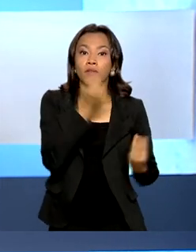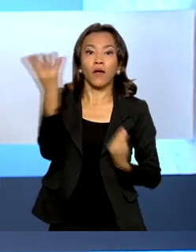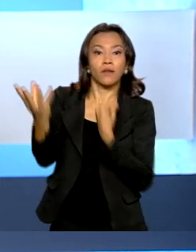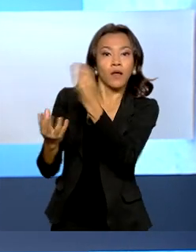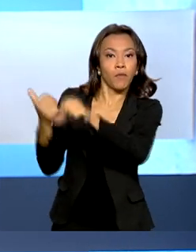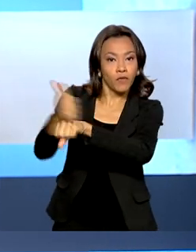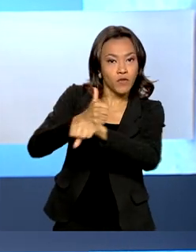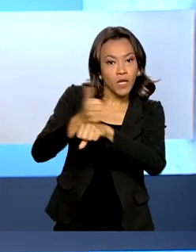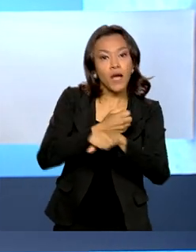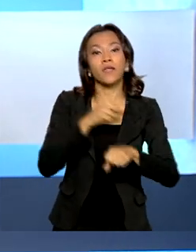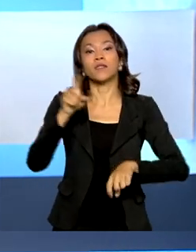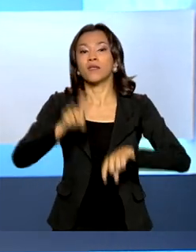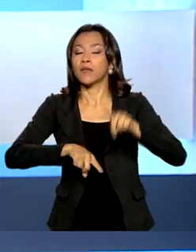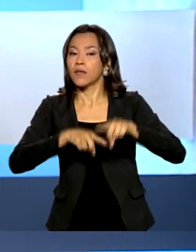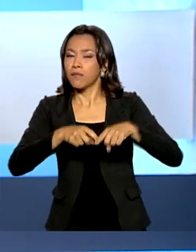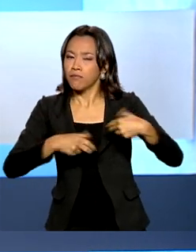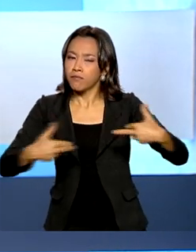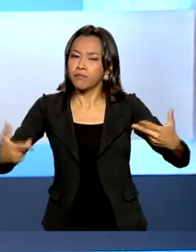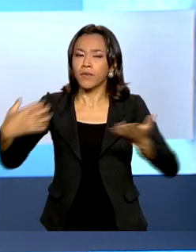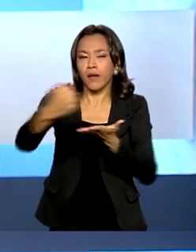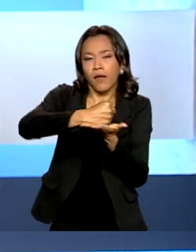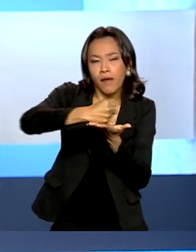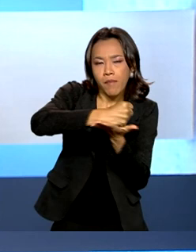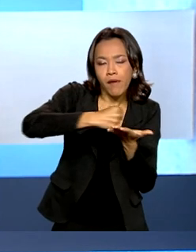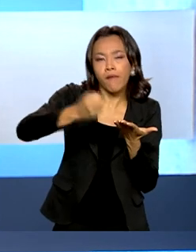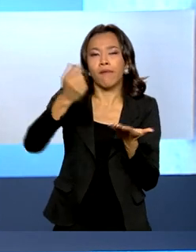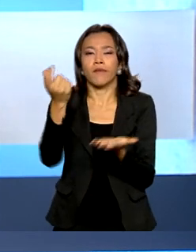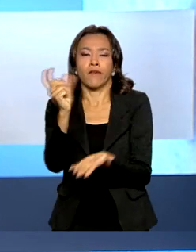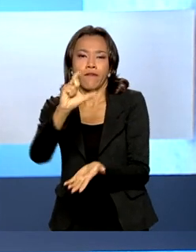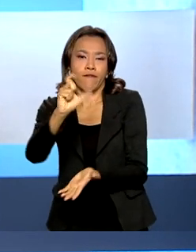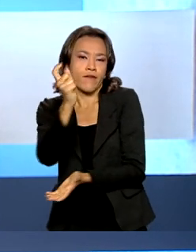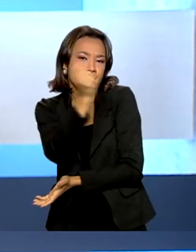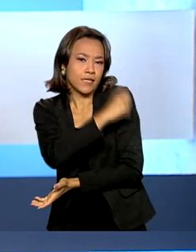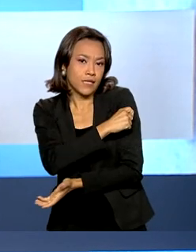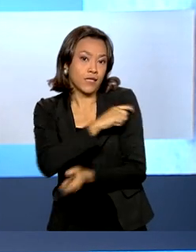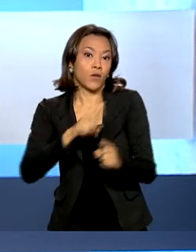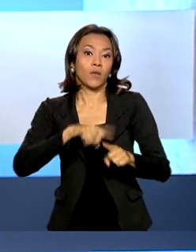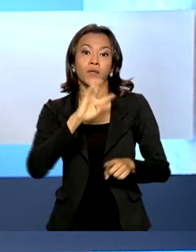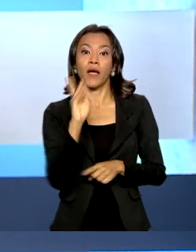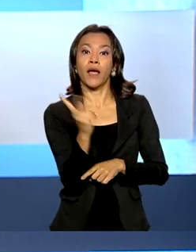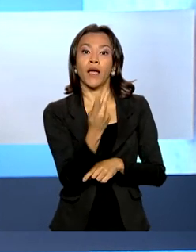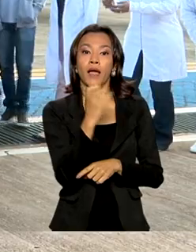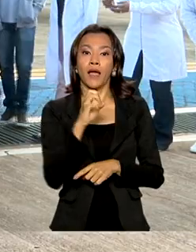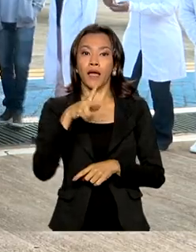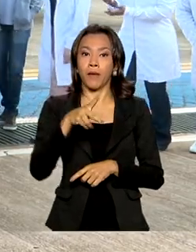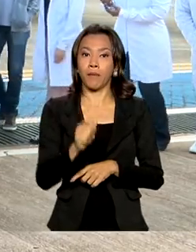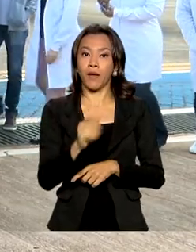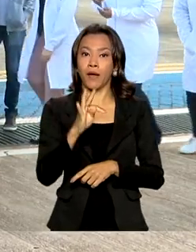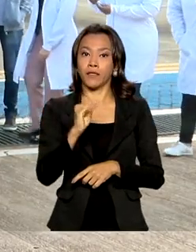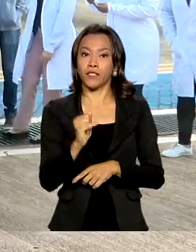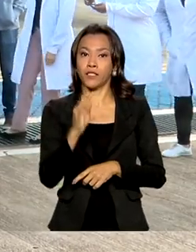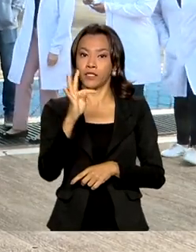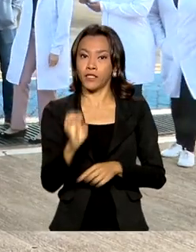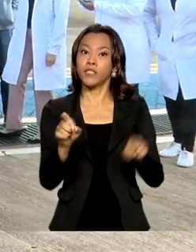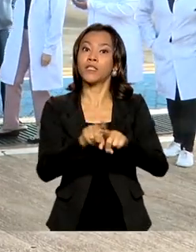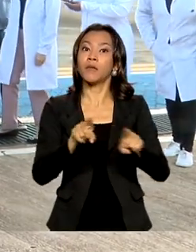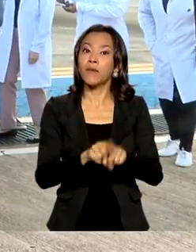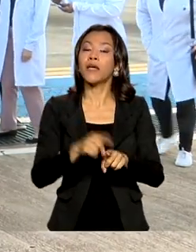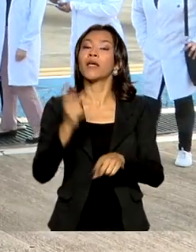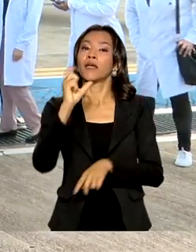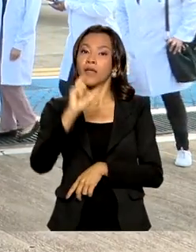medicamentos, equipamentos e insumos como vacinas contra a hepatite e a gripe. 23